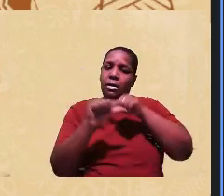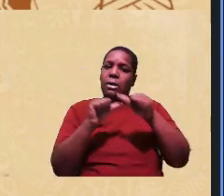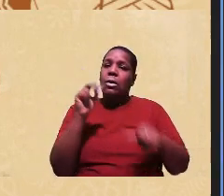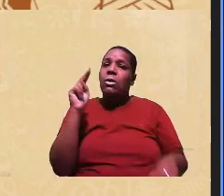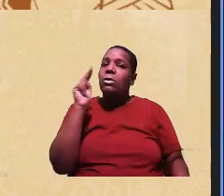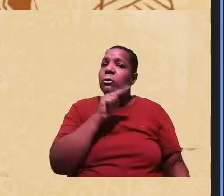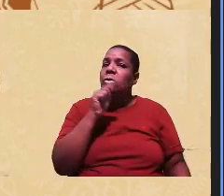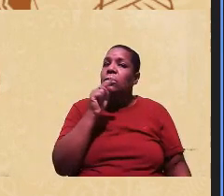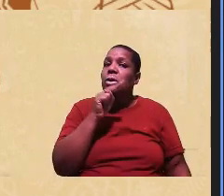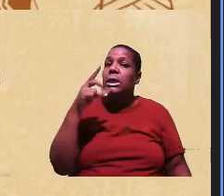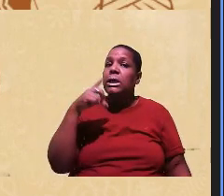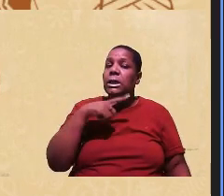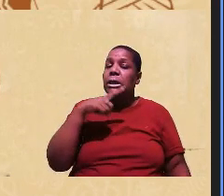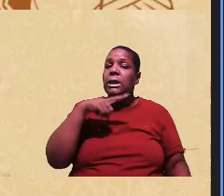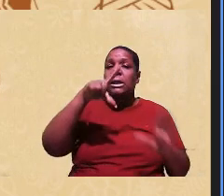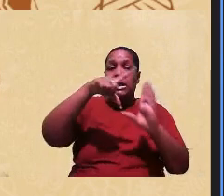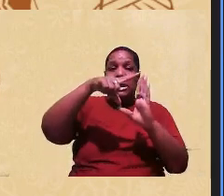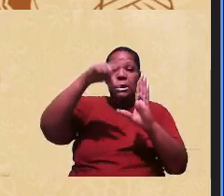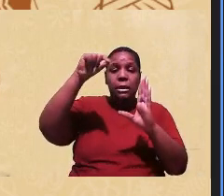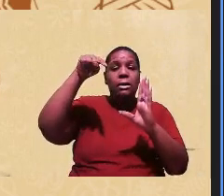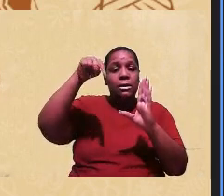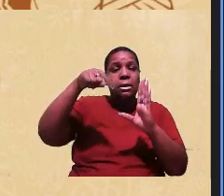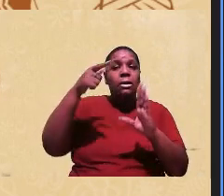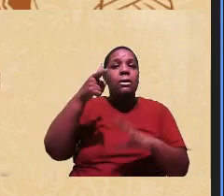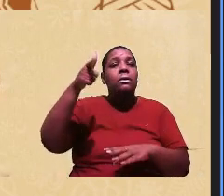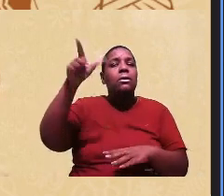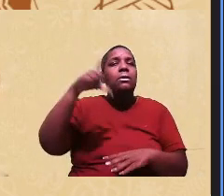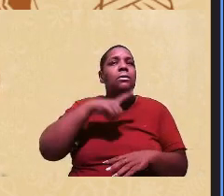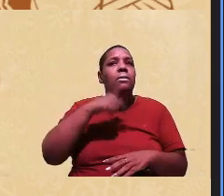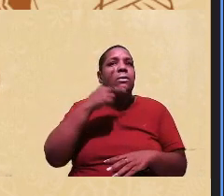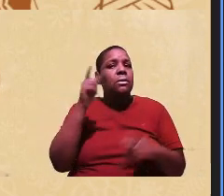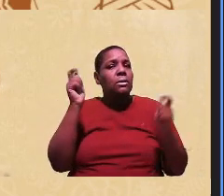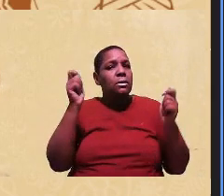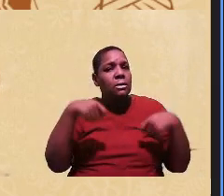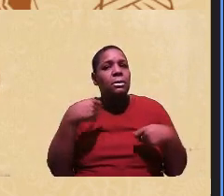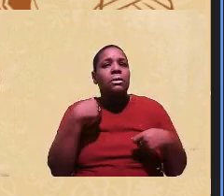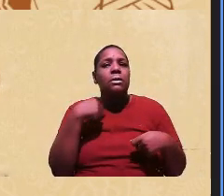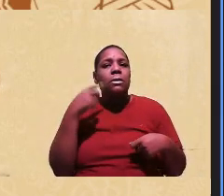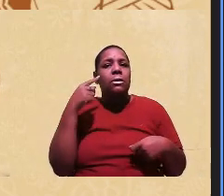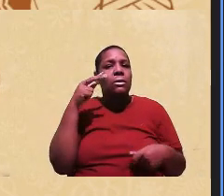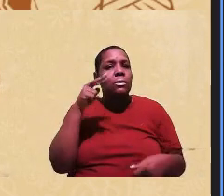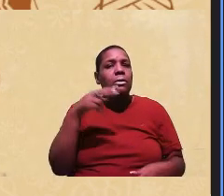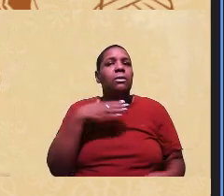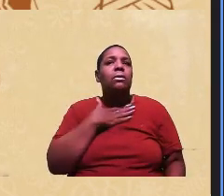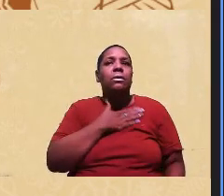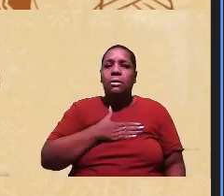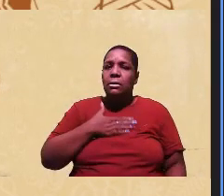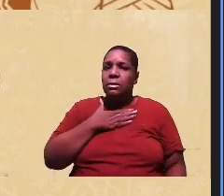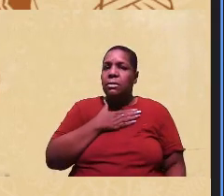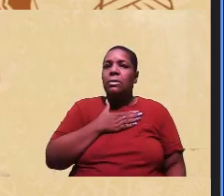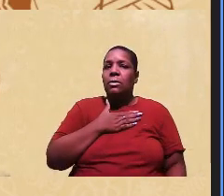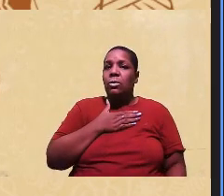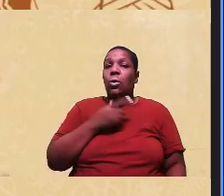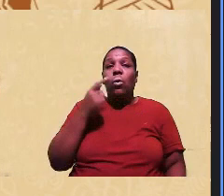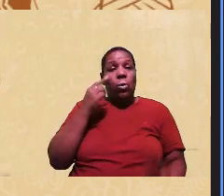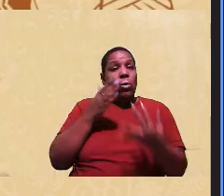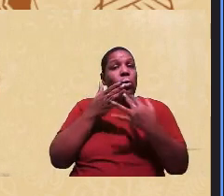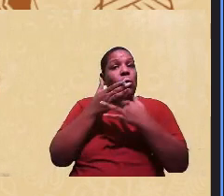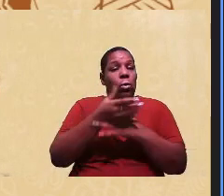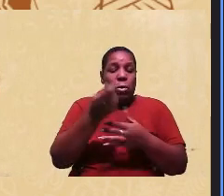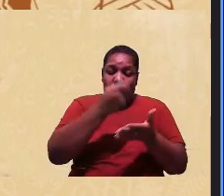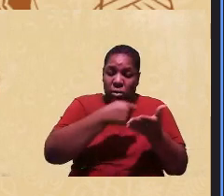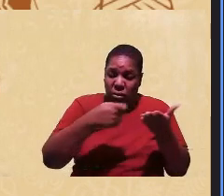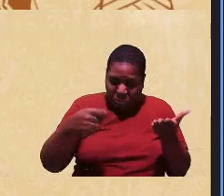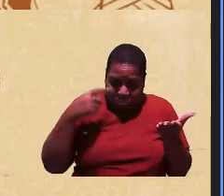evidenciar também outras soluções realidades e brasis possíveis foi através da escrita que nos